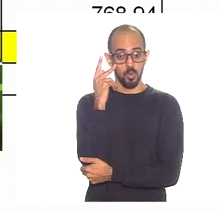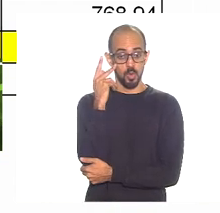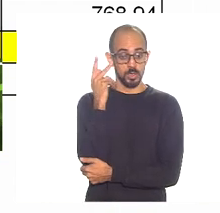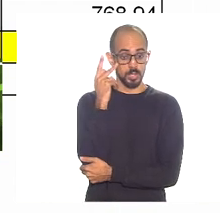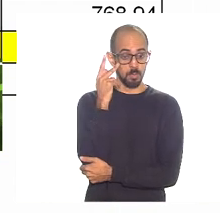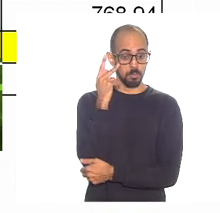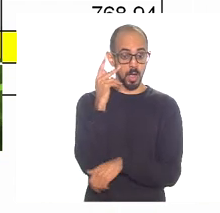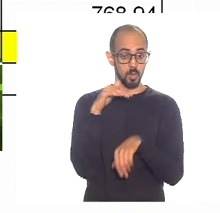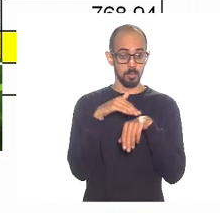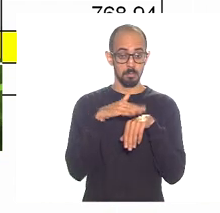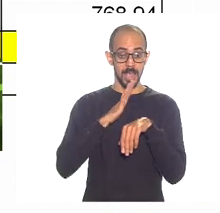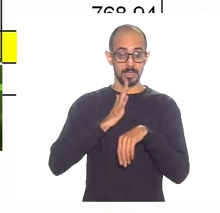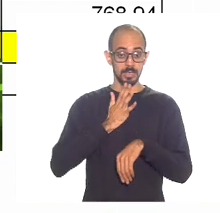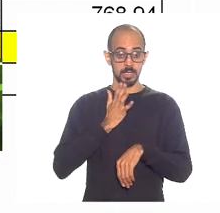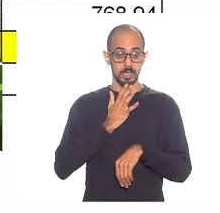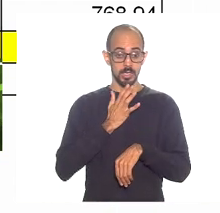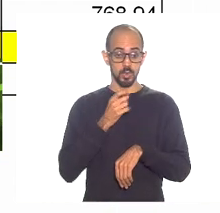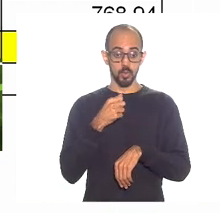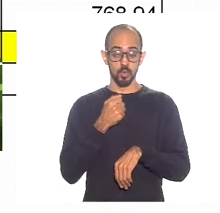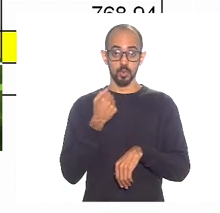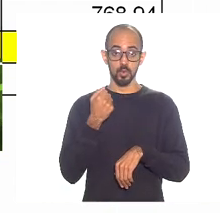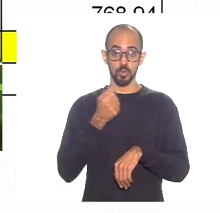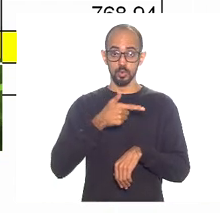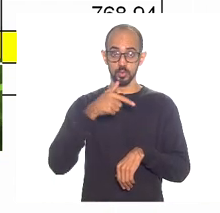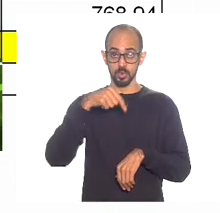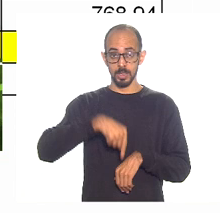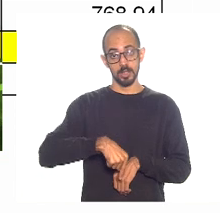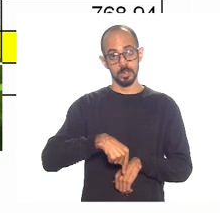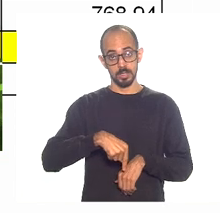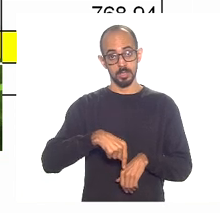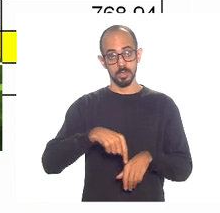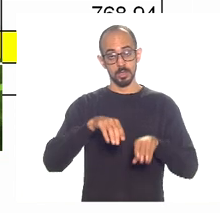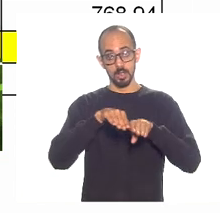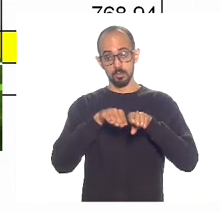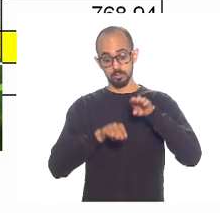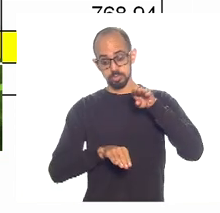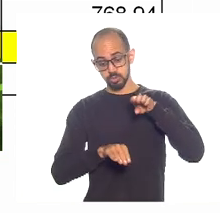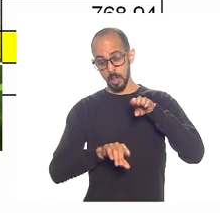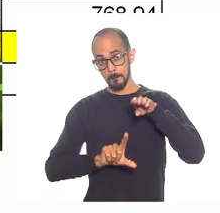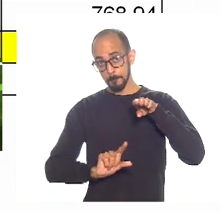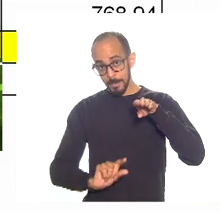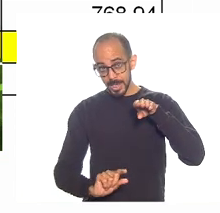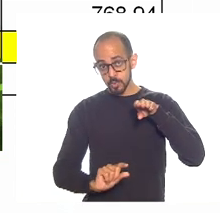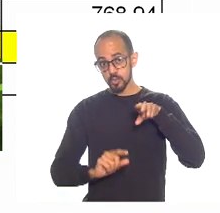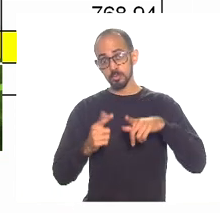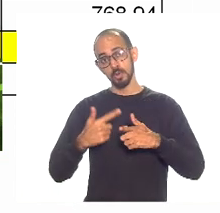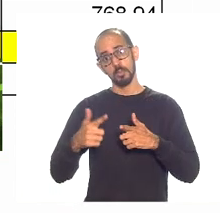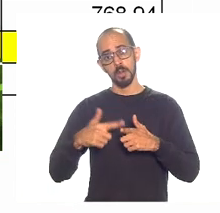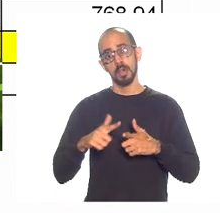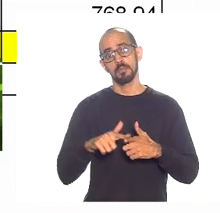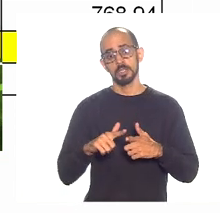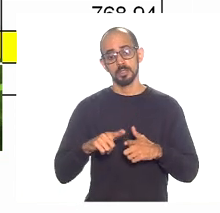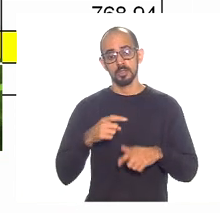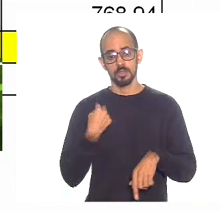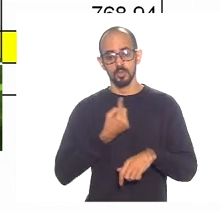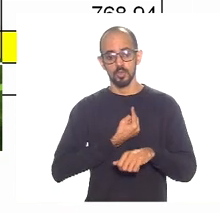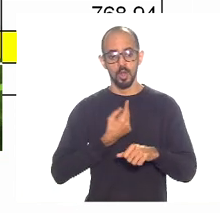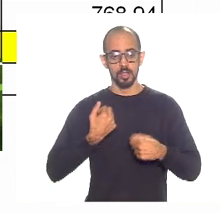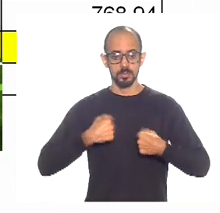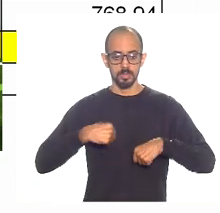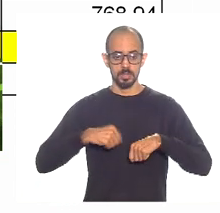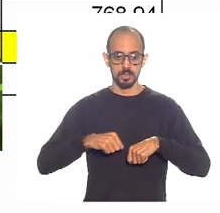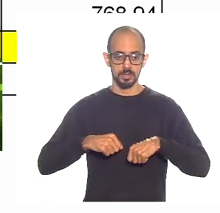mais rica que a nossa, uma cidade com muito menos desigualdade social, com muito menos problema. Então, a gente precisa